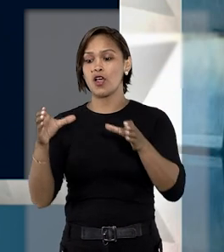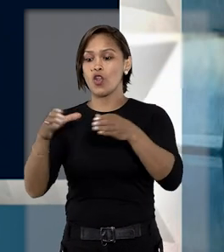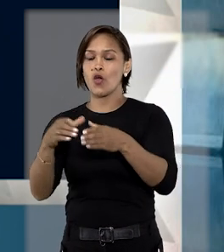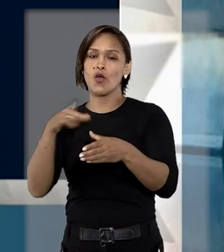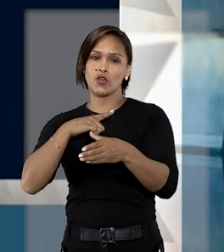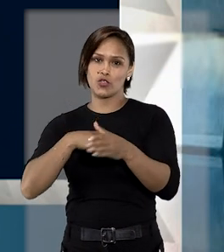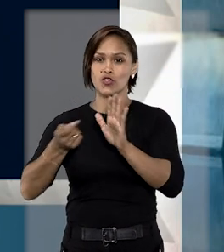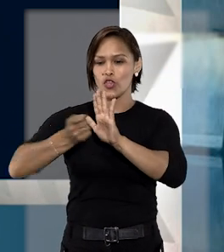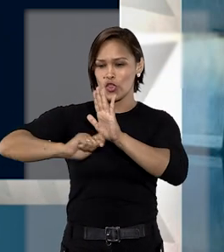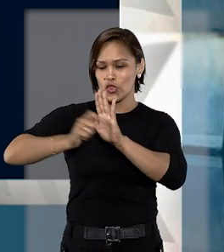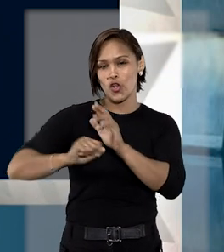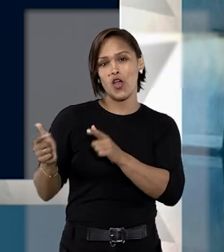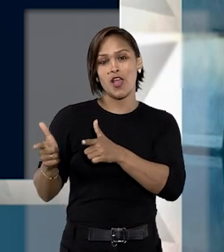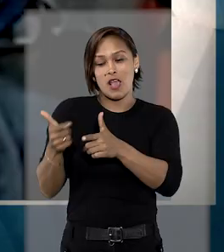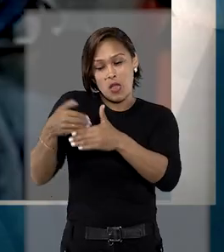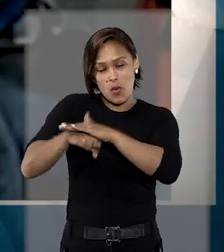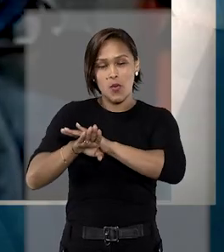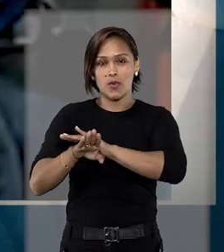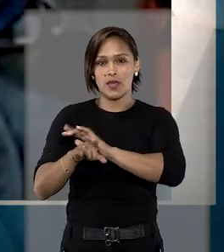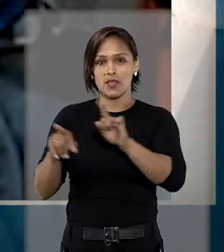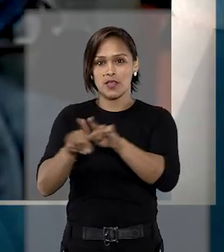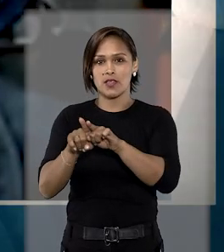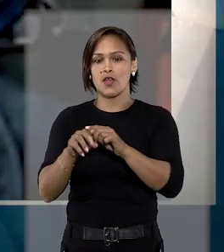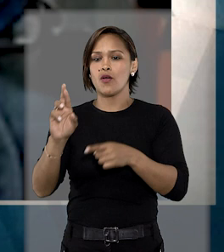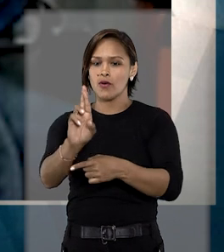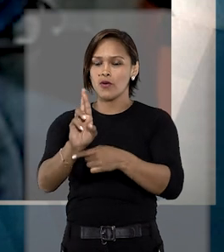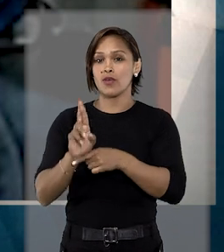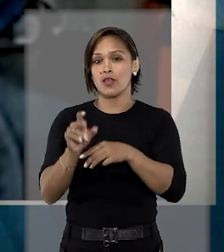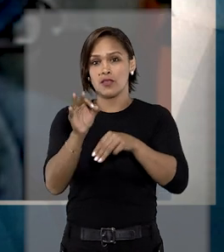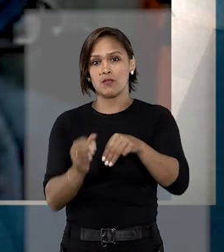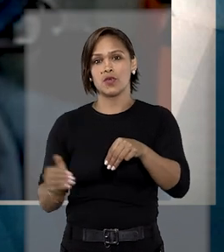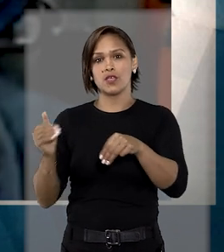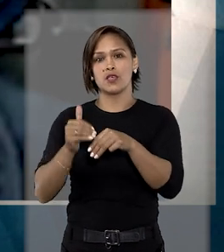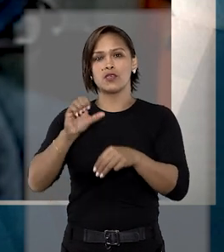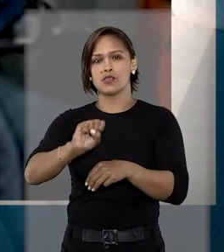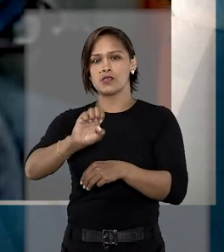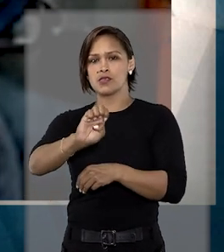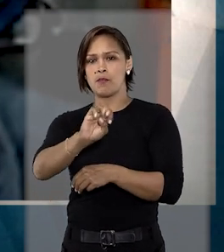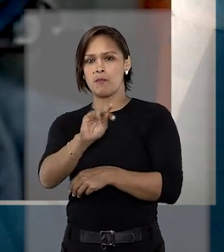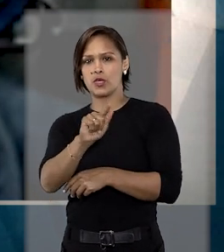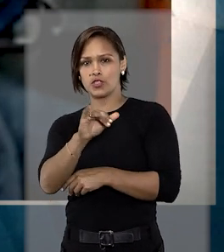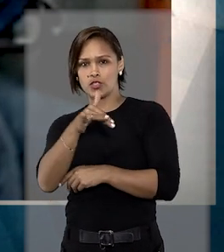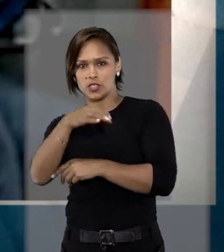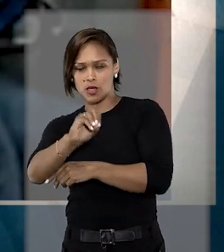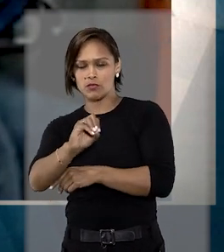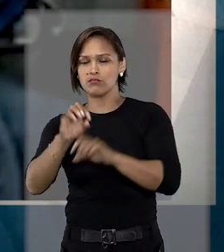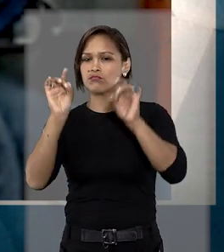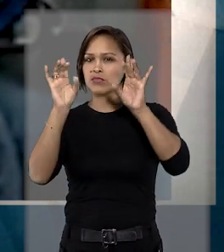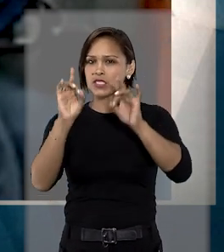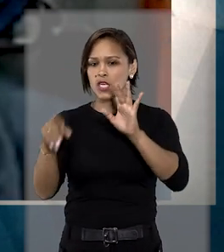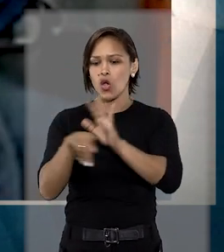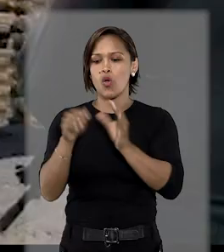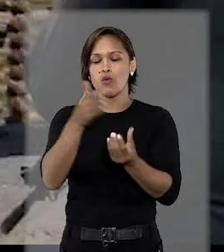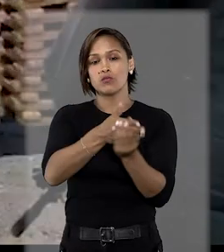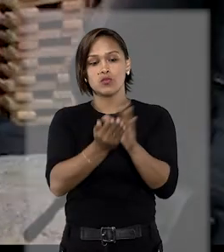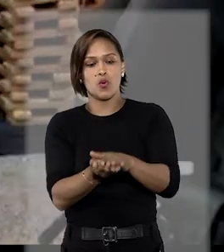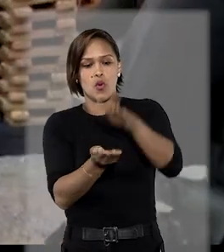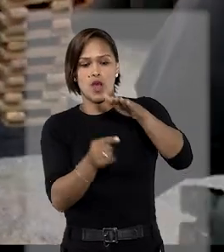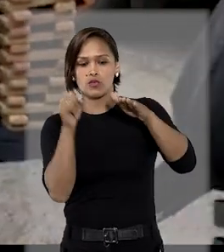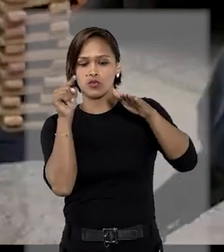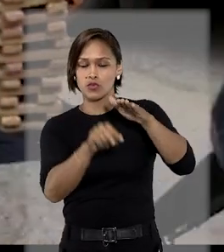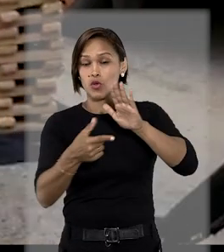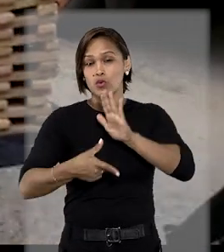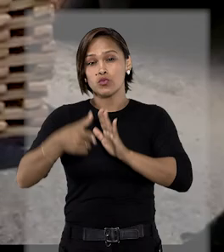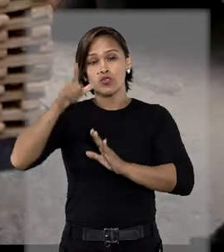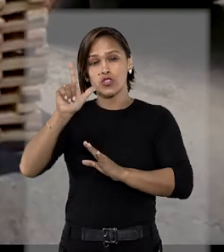haveria droga armazenada. O relator do caso, o ministro Sebastião Rei Júnior, destacou que, segundo os autos, no dia